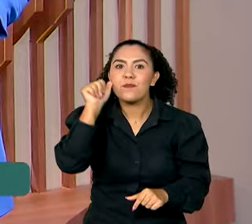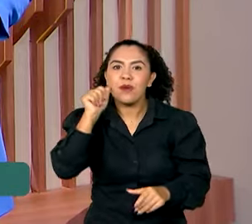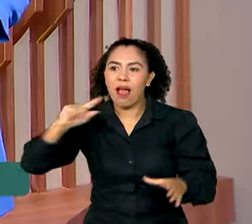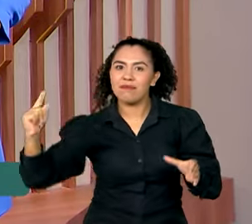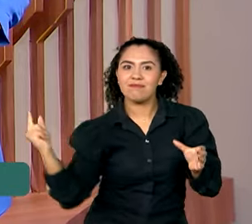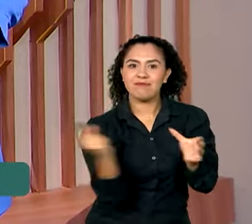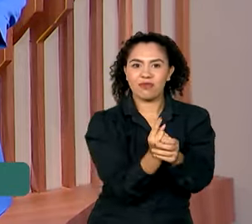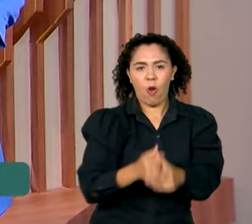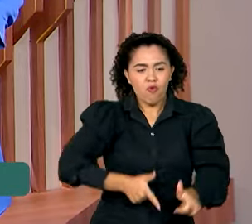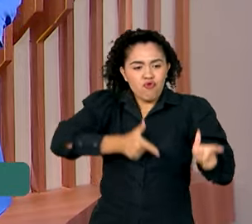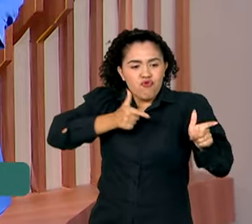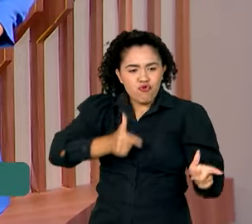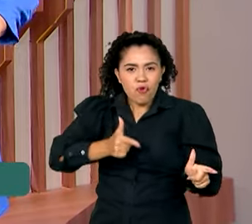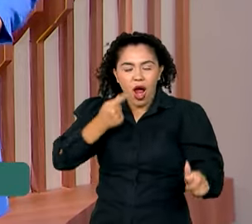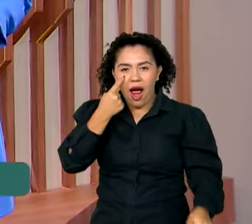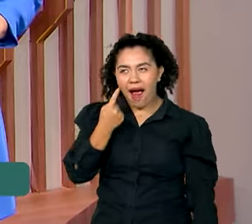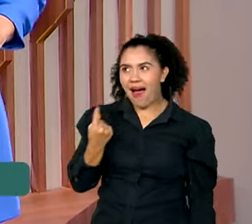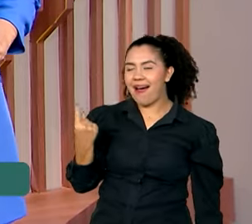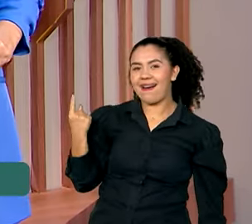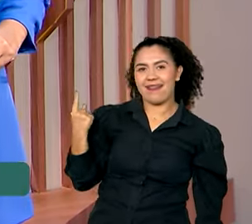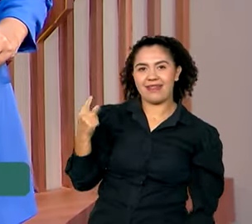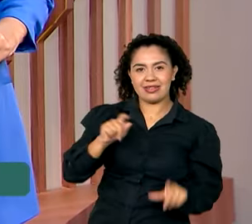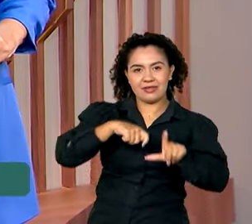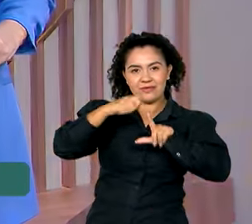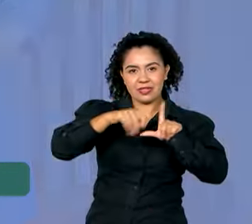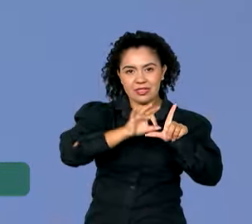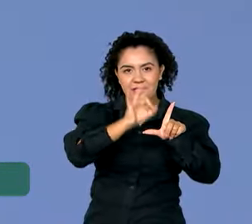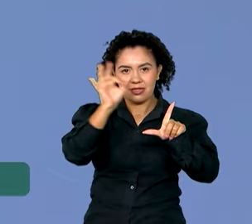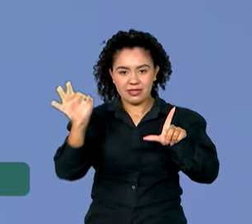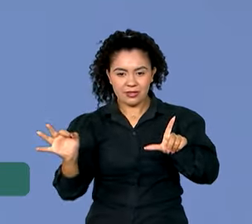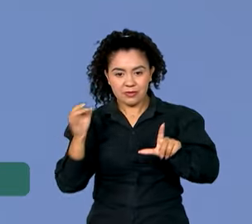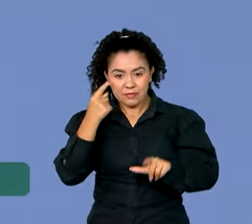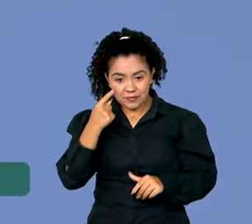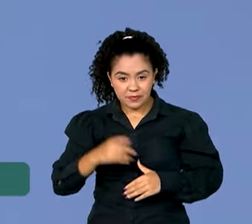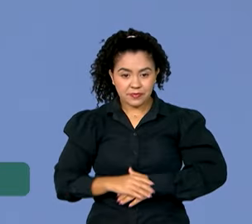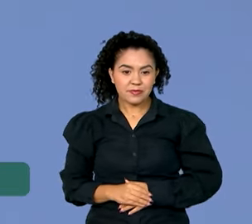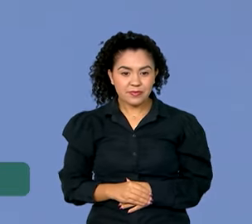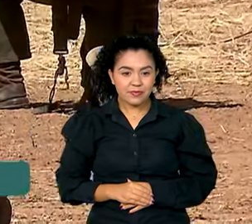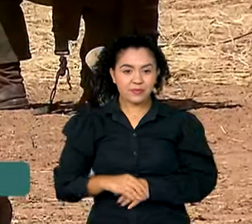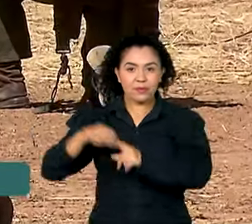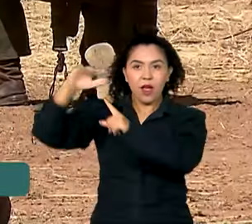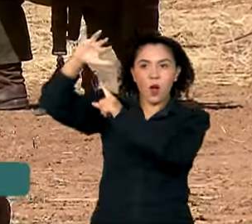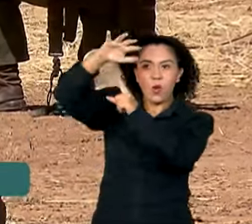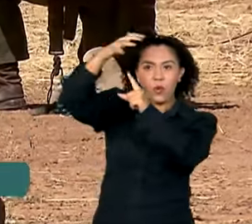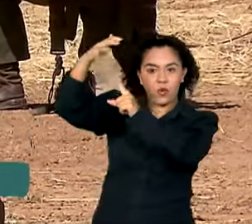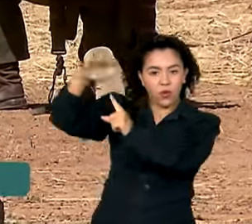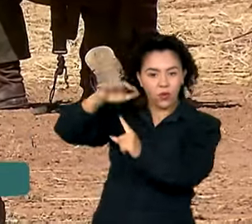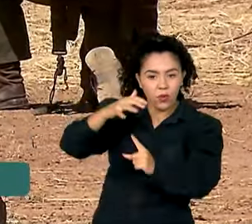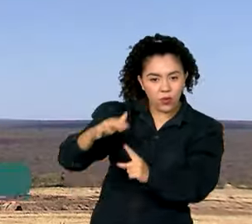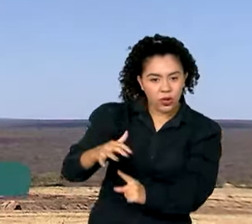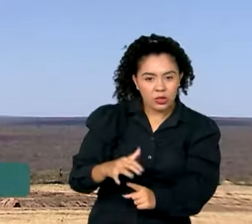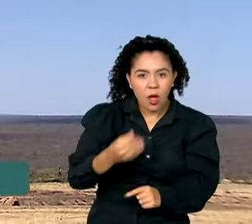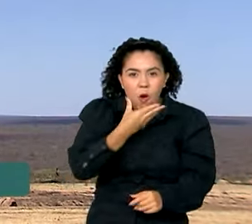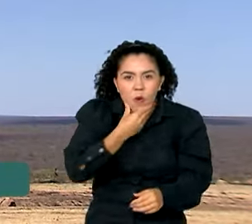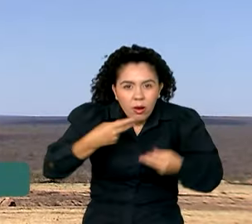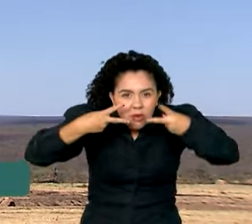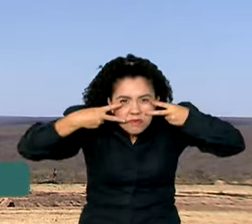Marinha. Confira na reportagem de Jéssica Gonçalves. Paraquedistas, homens no solo,